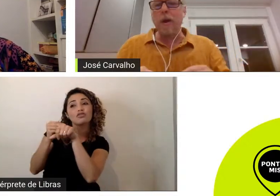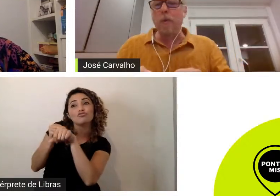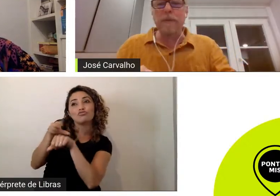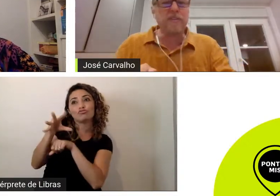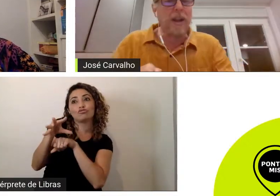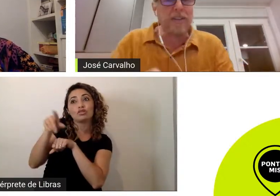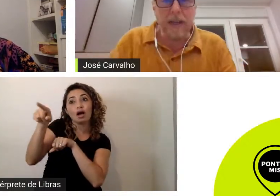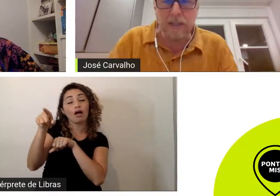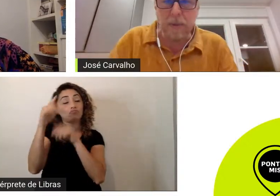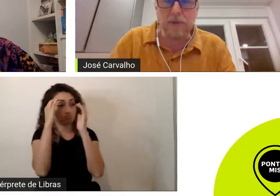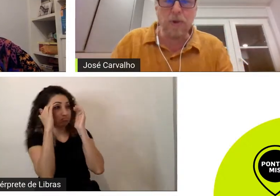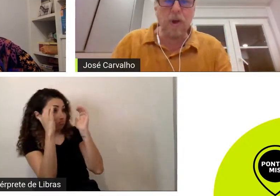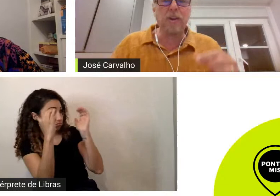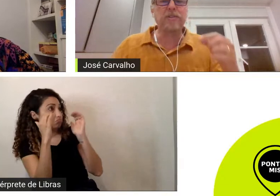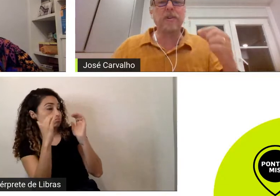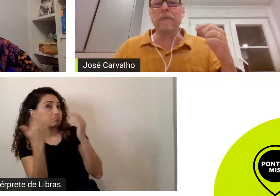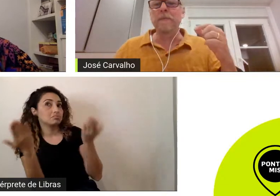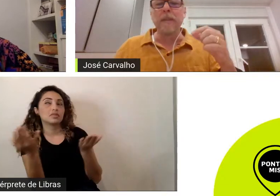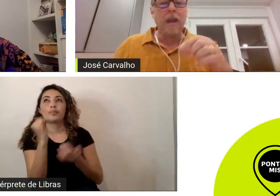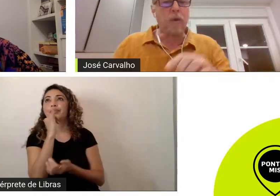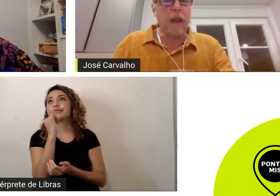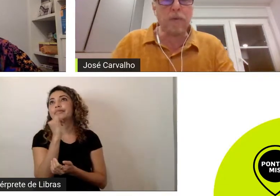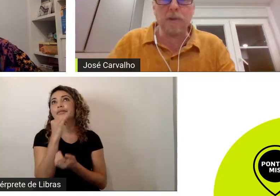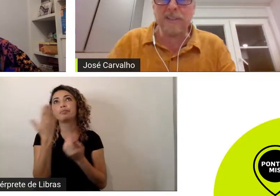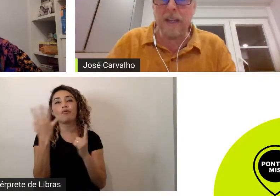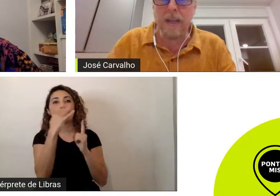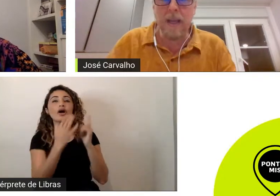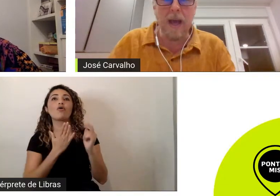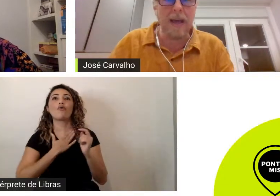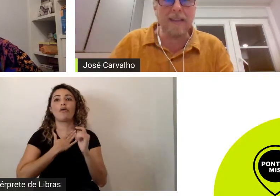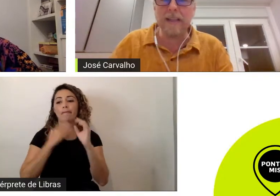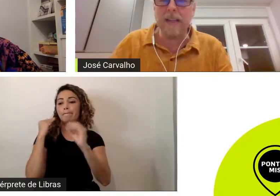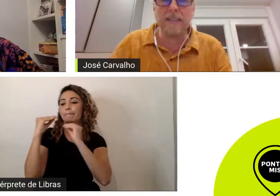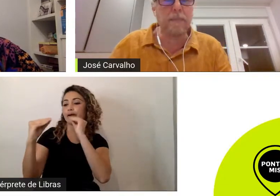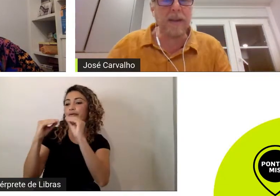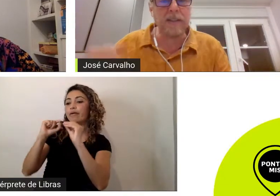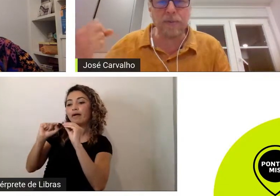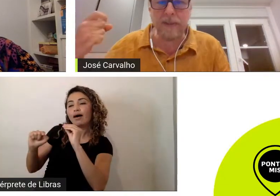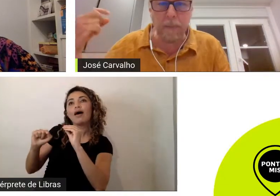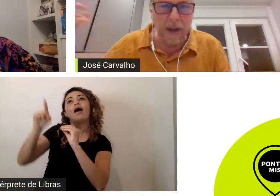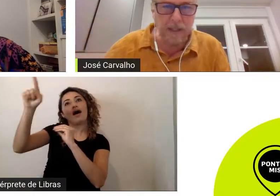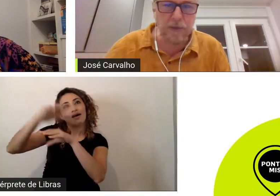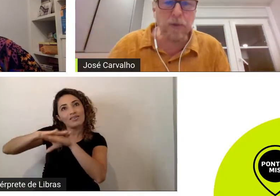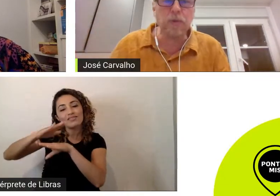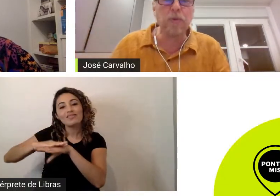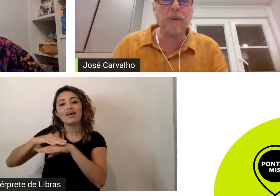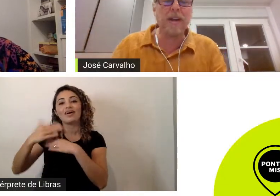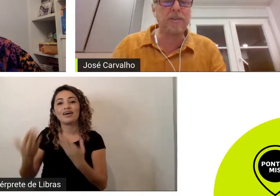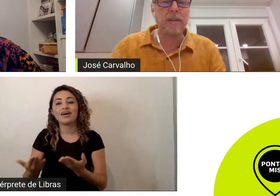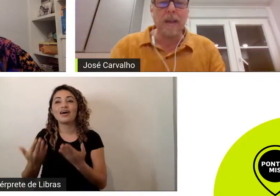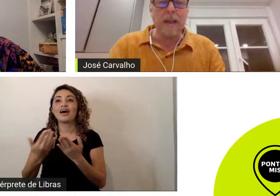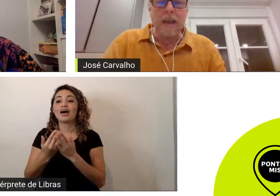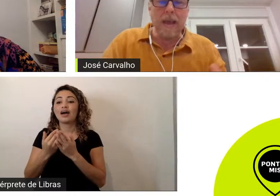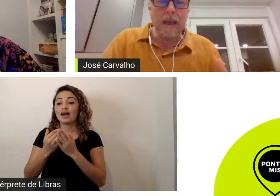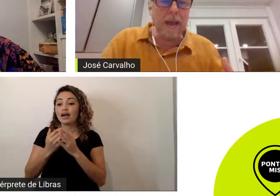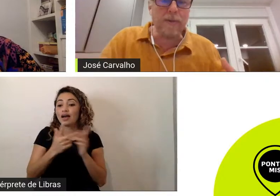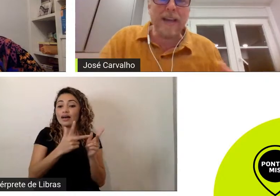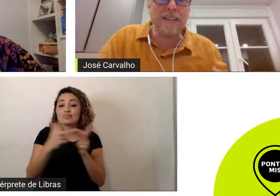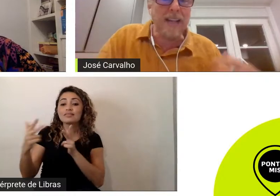o personagem que eles mais gostam qual seria a tendência para as temporadas futuras